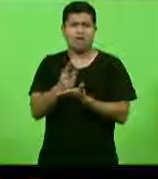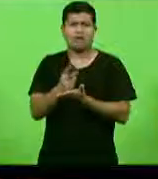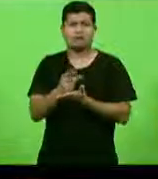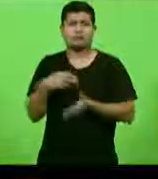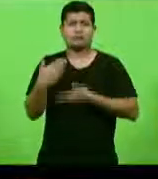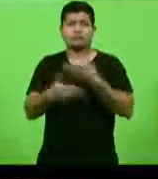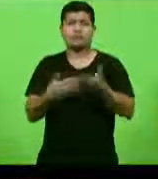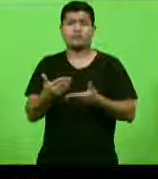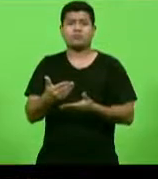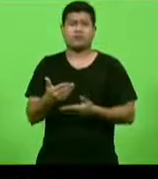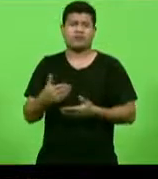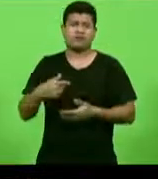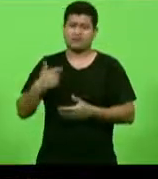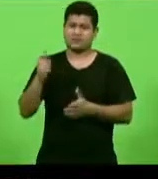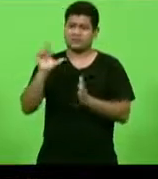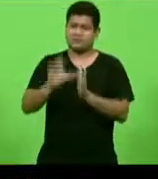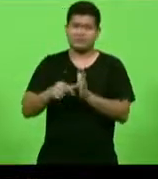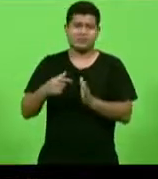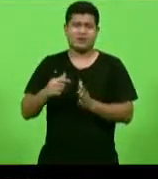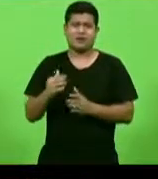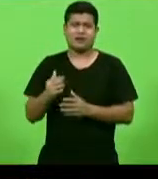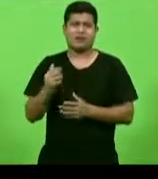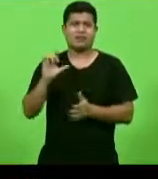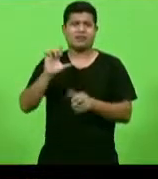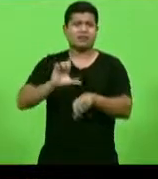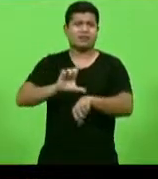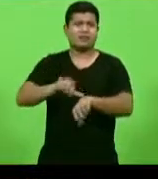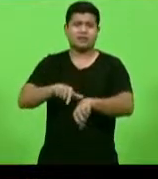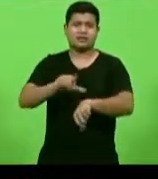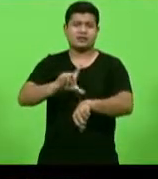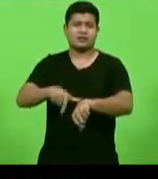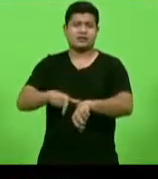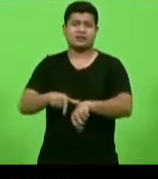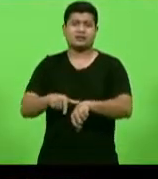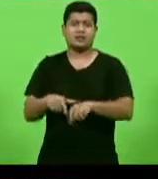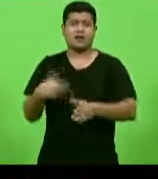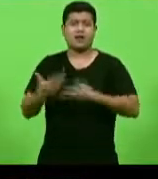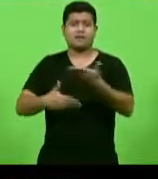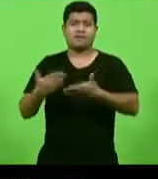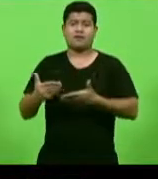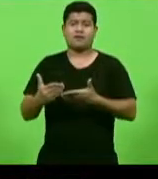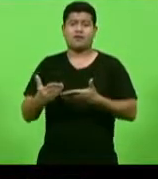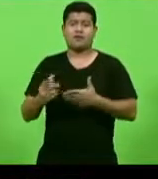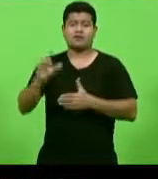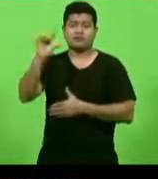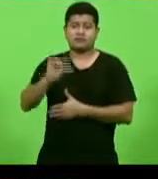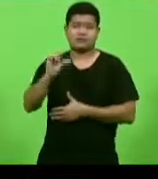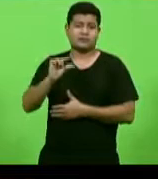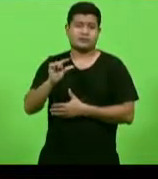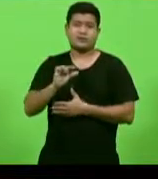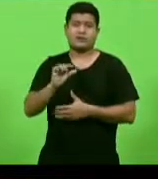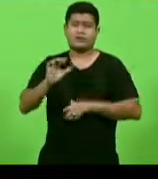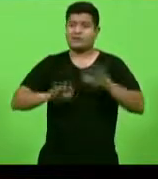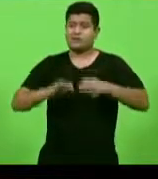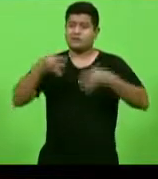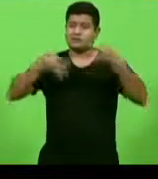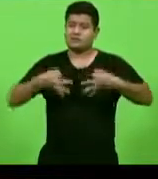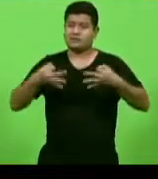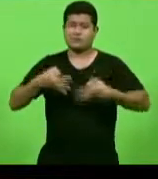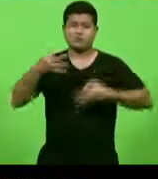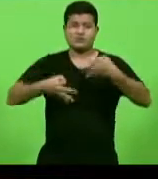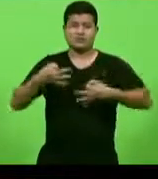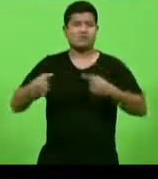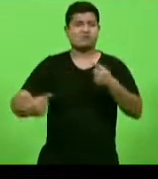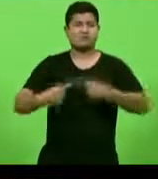depois. Depois, em menor valor e com muita injustiça. A educação também